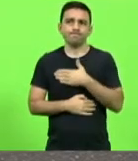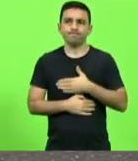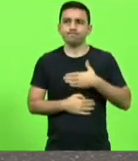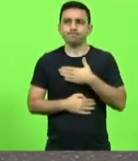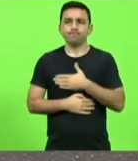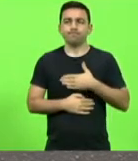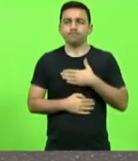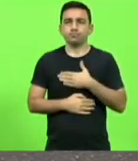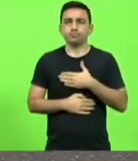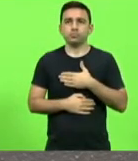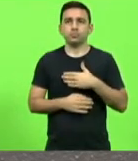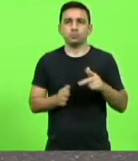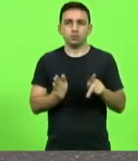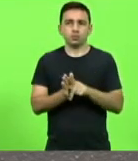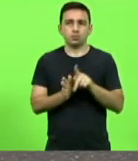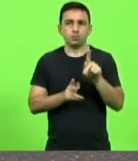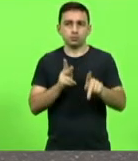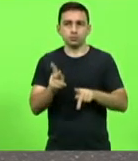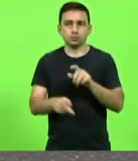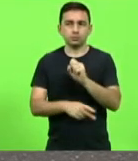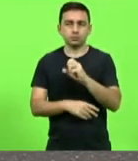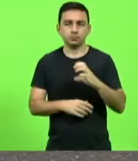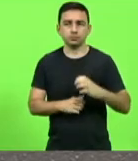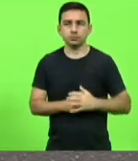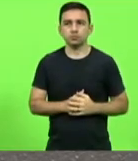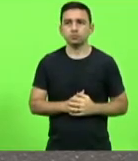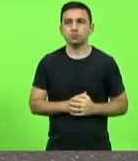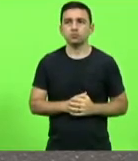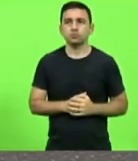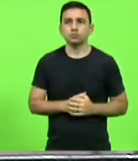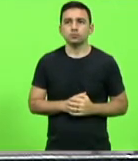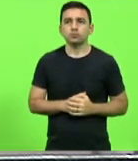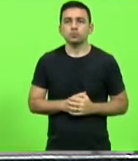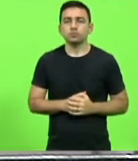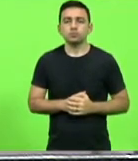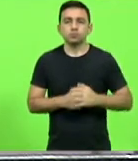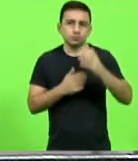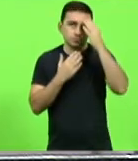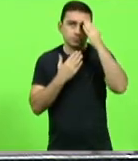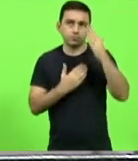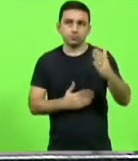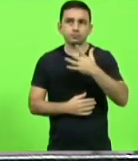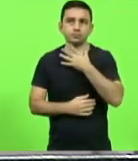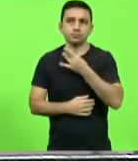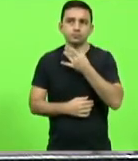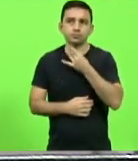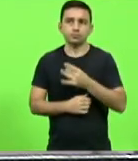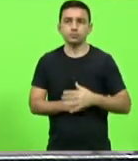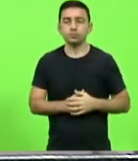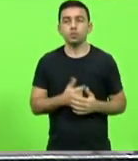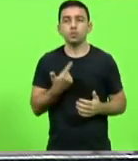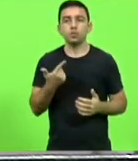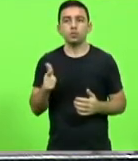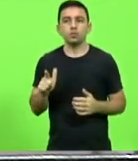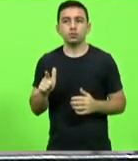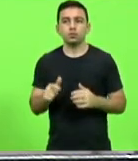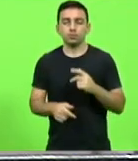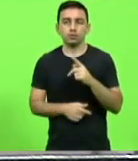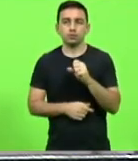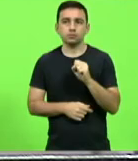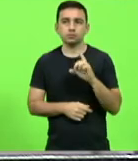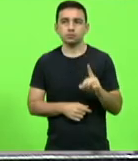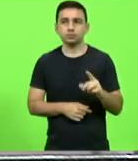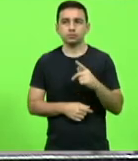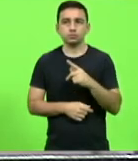catarinenses e brasileiros muito obrigado obrigado deputado Cobalchini próximo bloco PSD